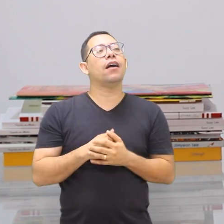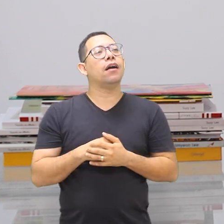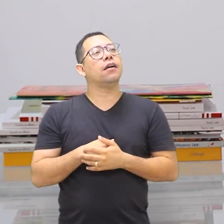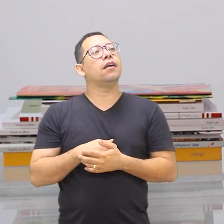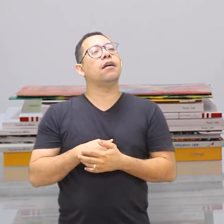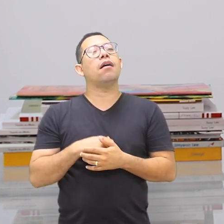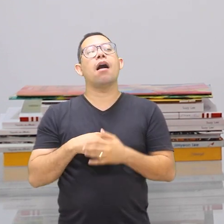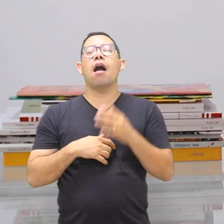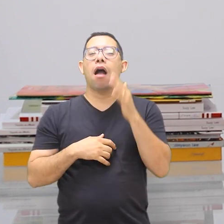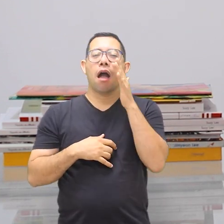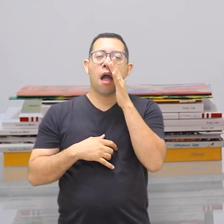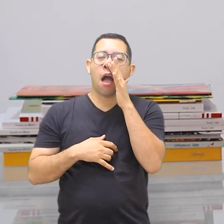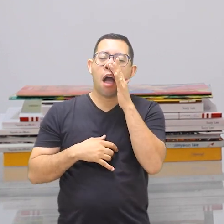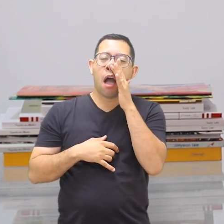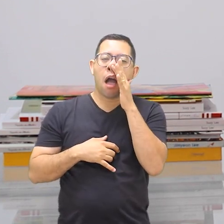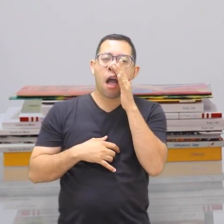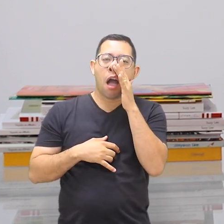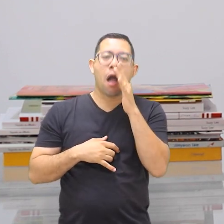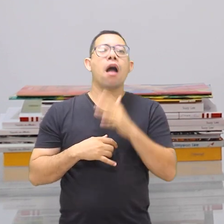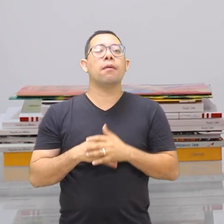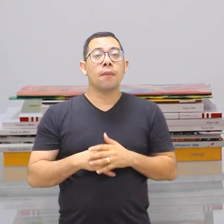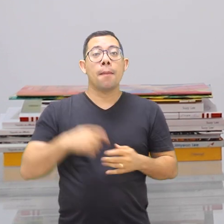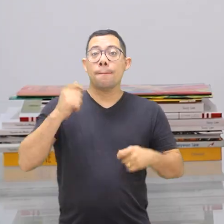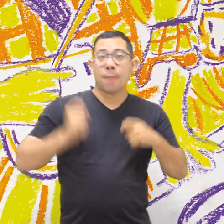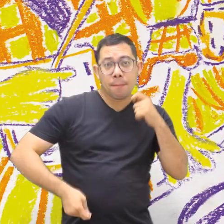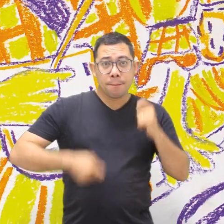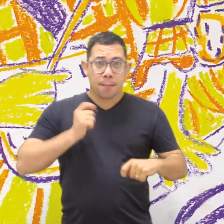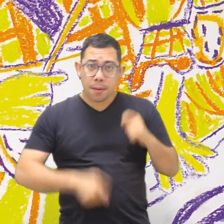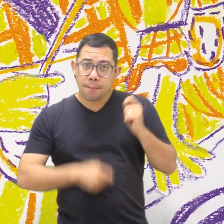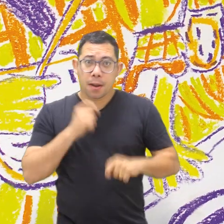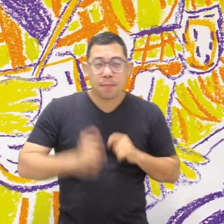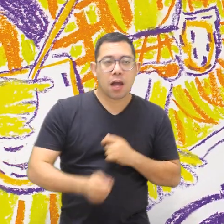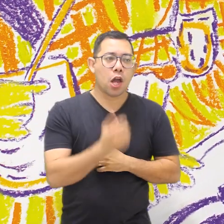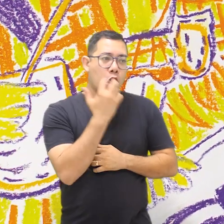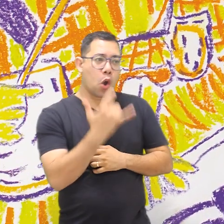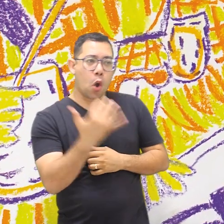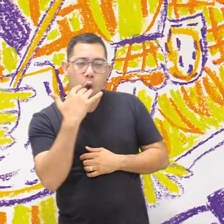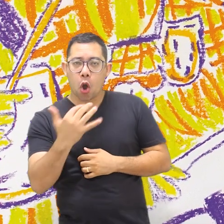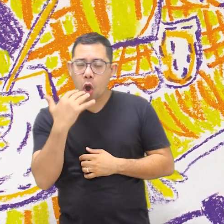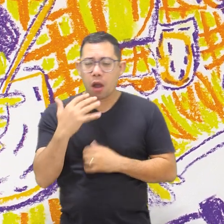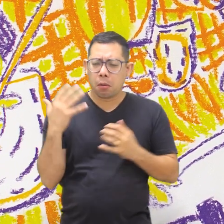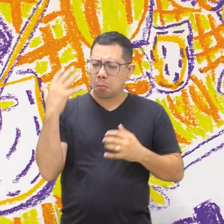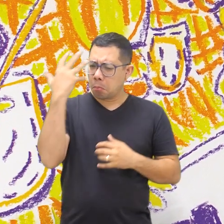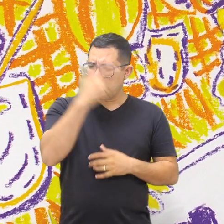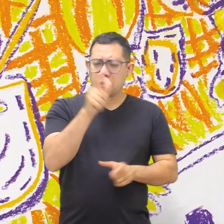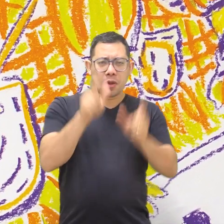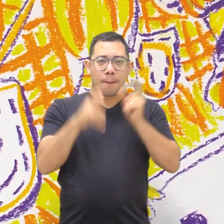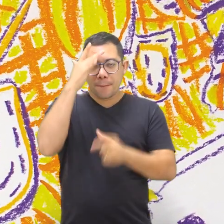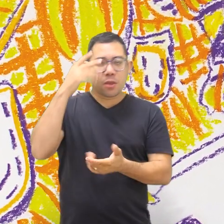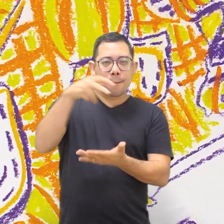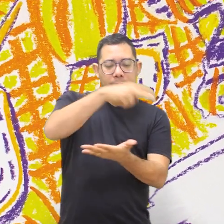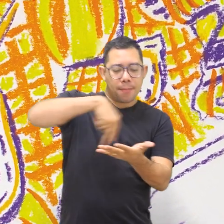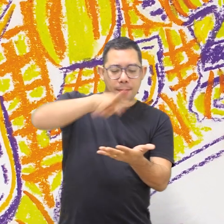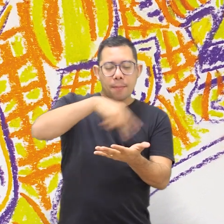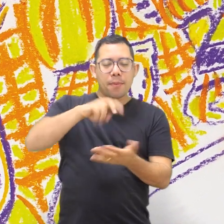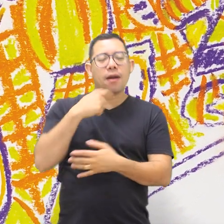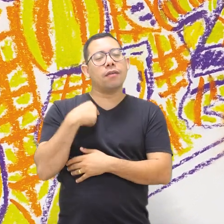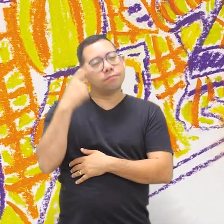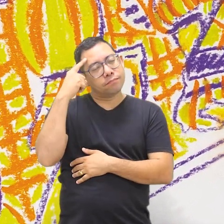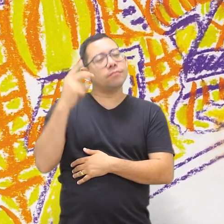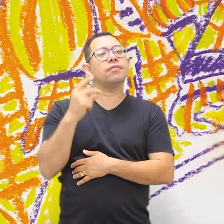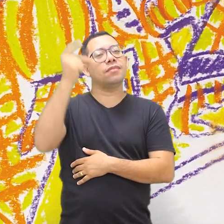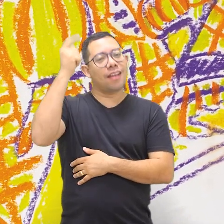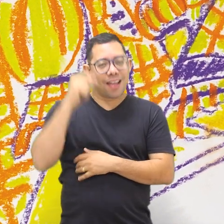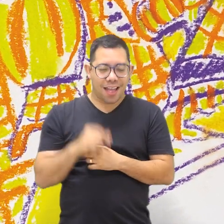recentemente. Eu fiquei encantada com os sons das baterias e também com as cores das fantasias. Foi a partir dessas memórias que